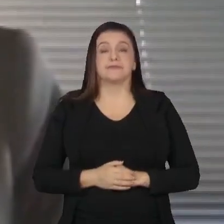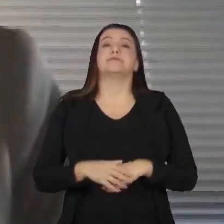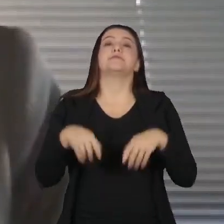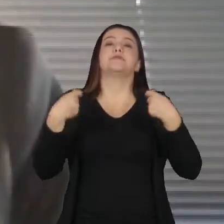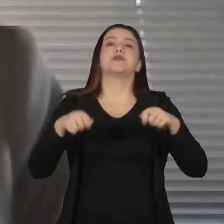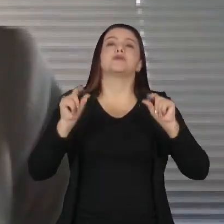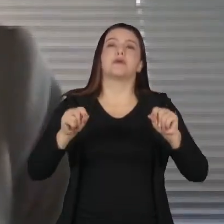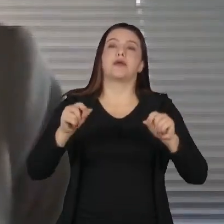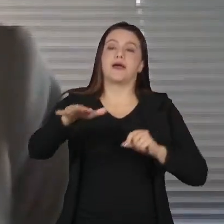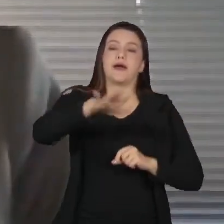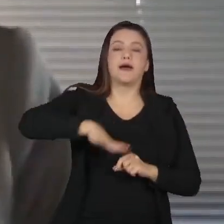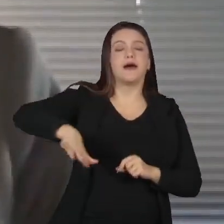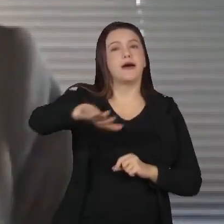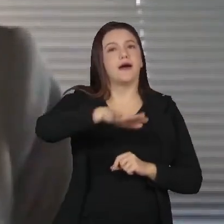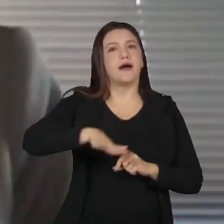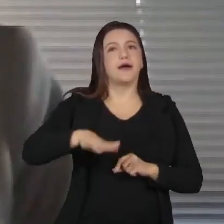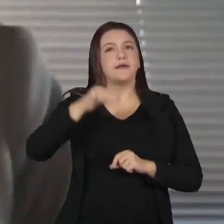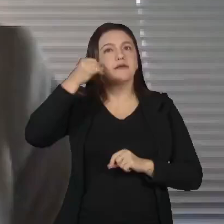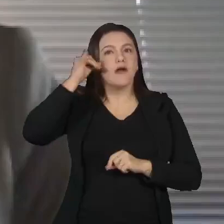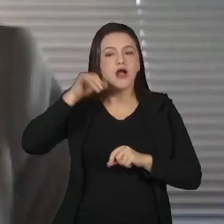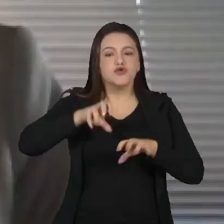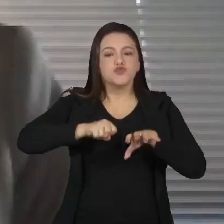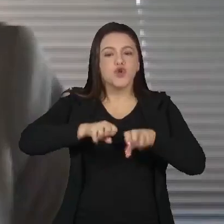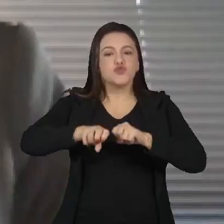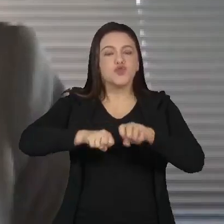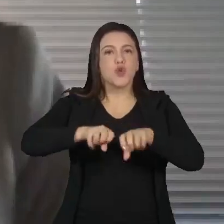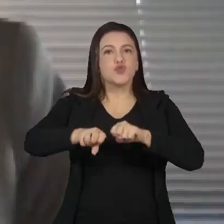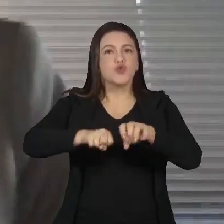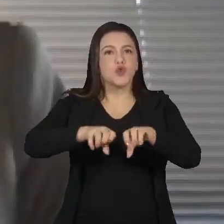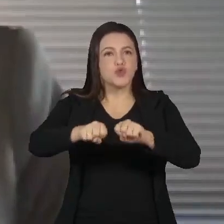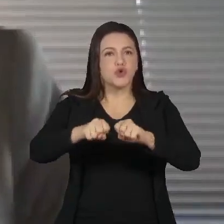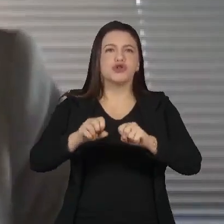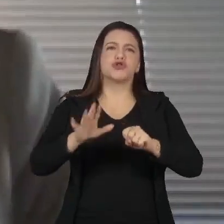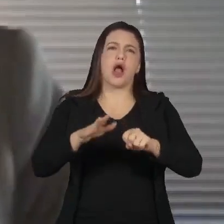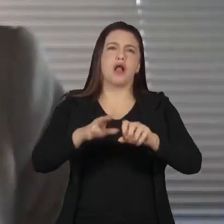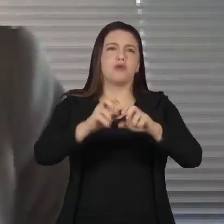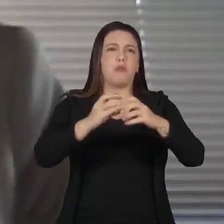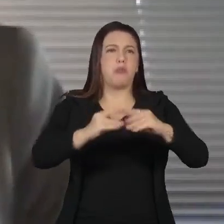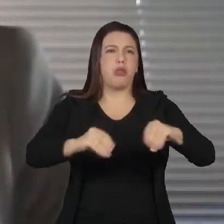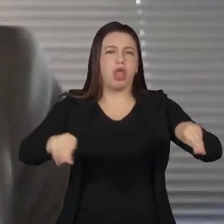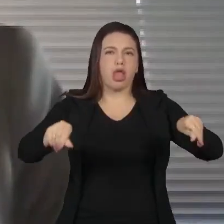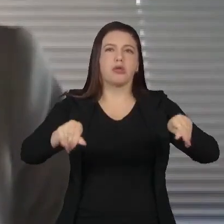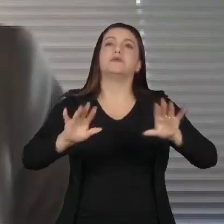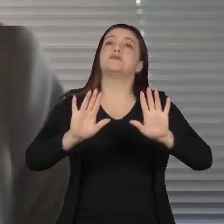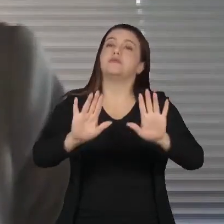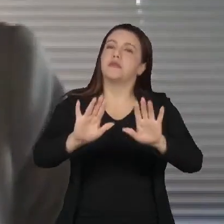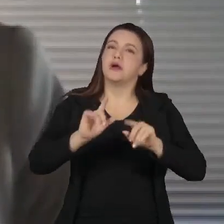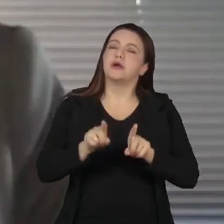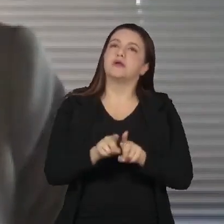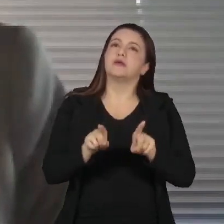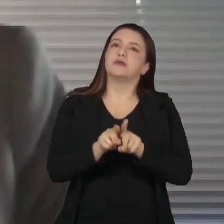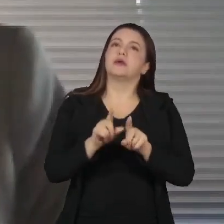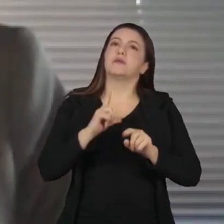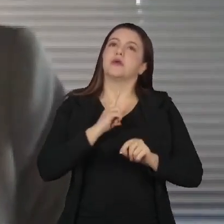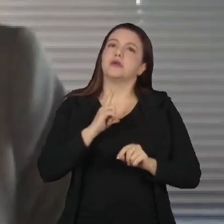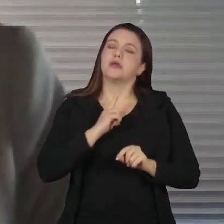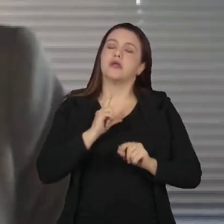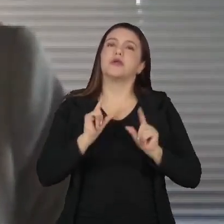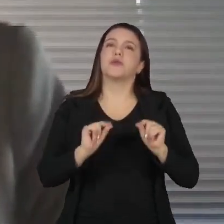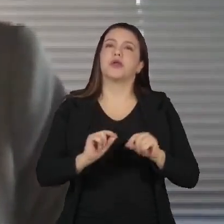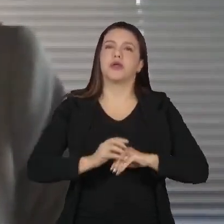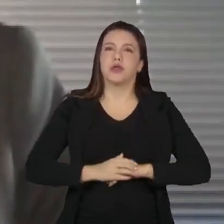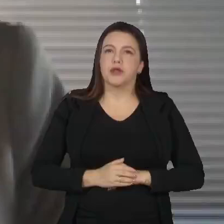a área de pastagem, não apenas as pastagens degradadas, mas também as pastagens que têm sido